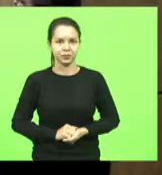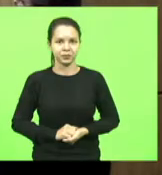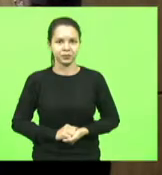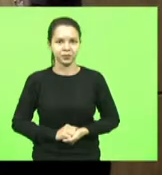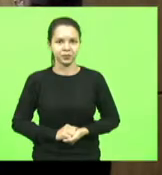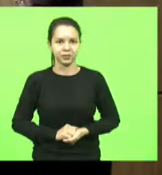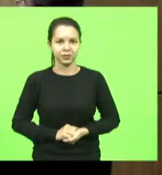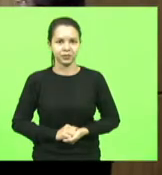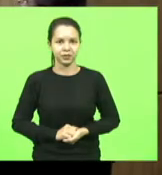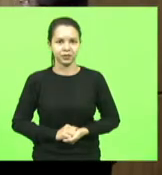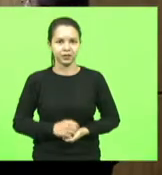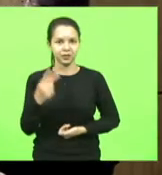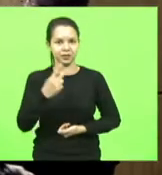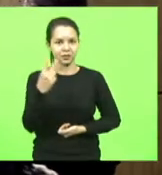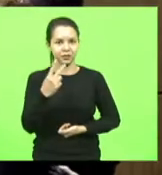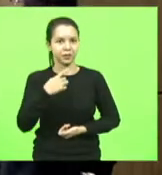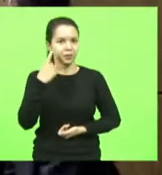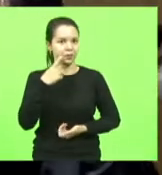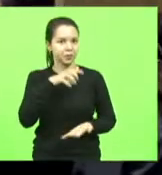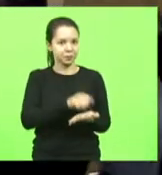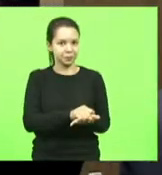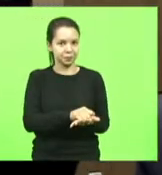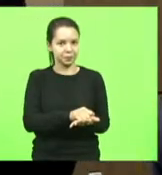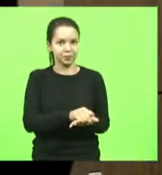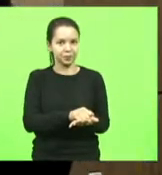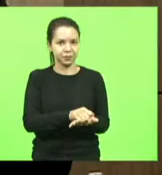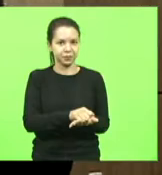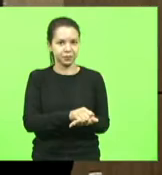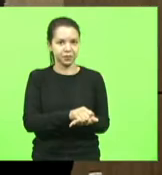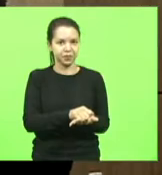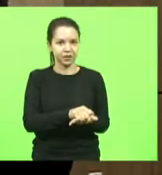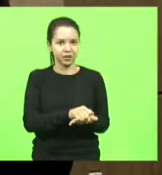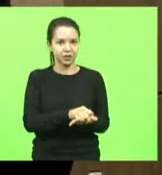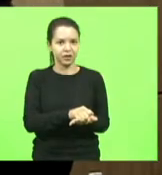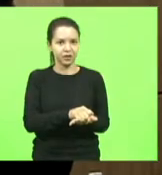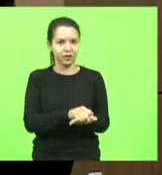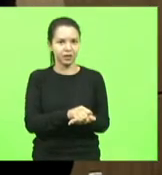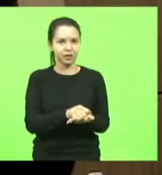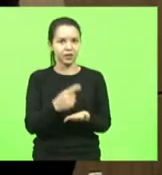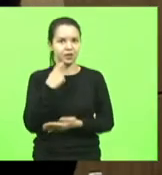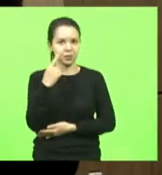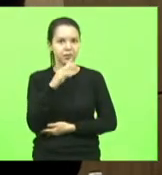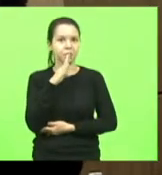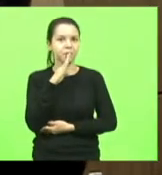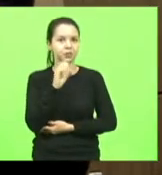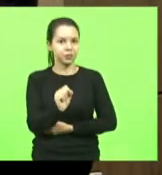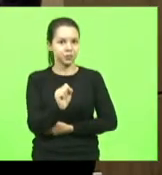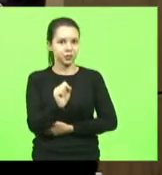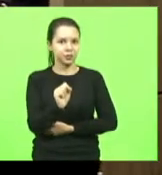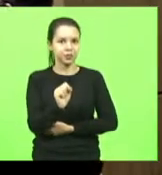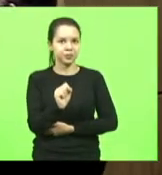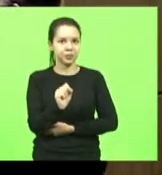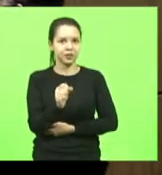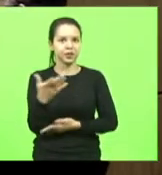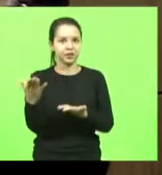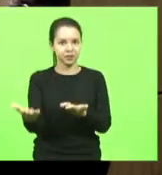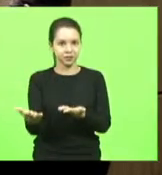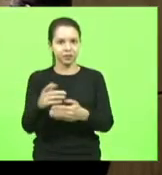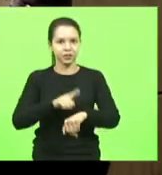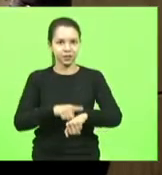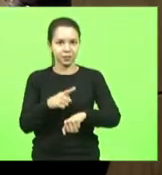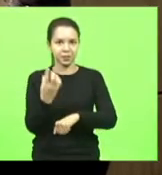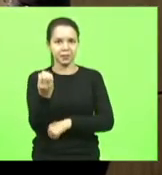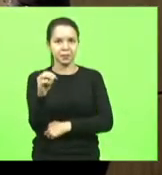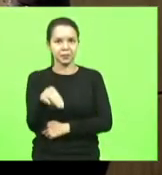Segundo deputado escrito, deputado Bruno Souza. Vossa Excelência terá 10